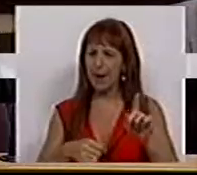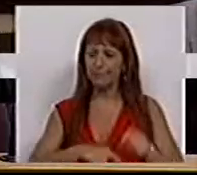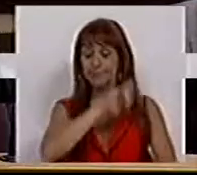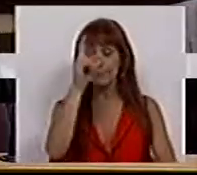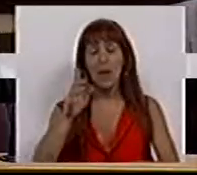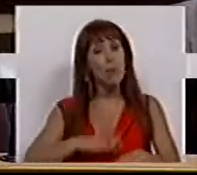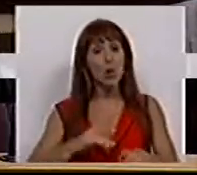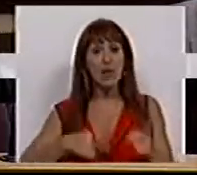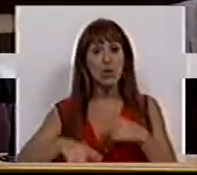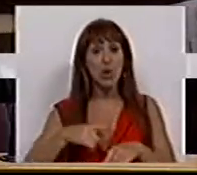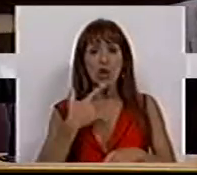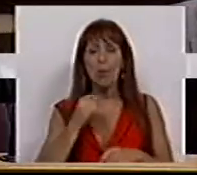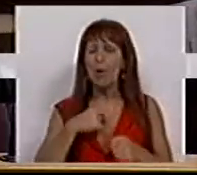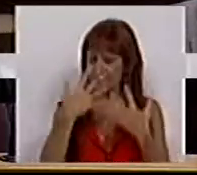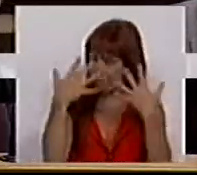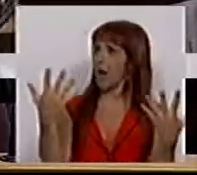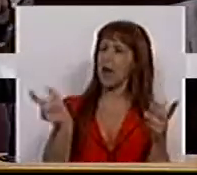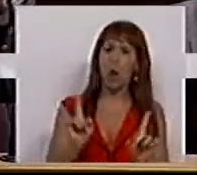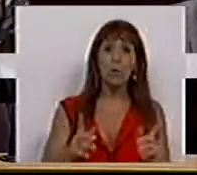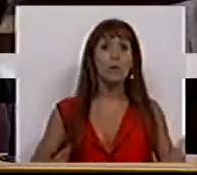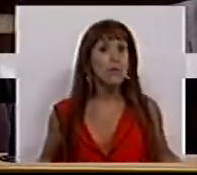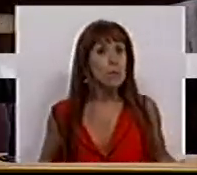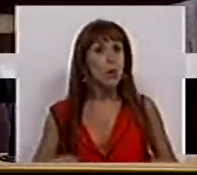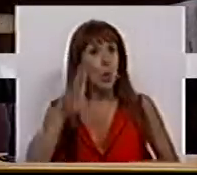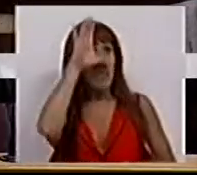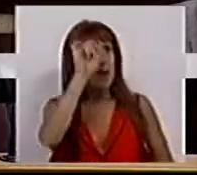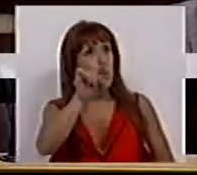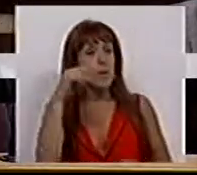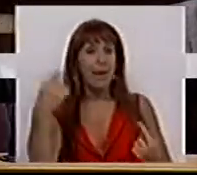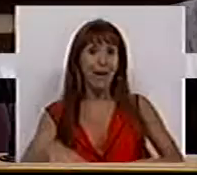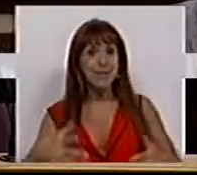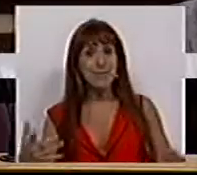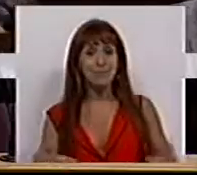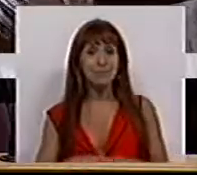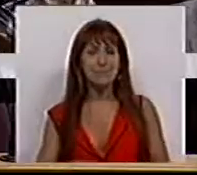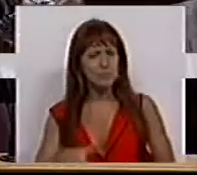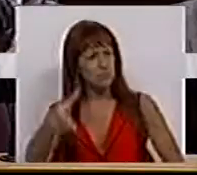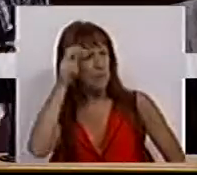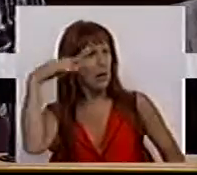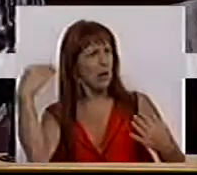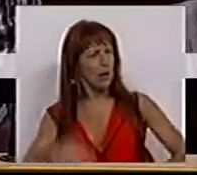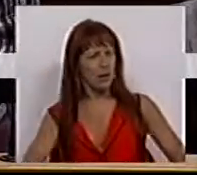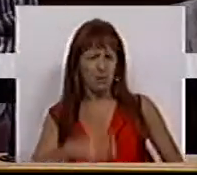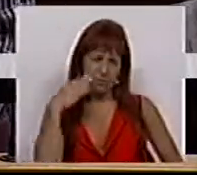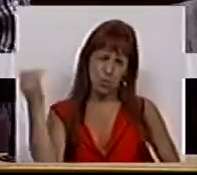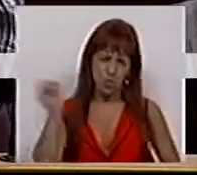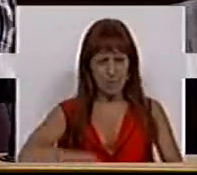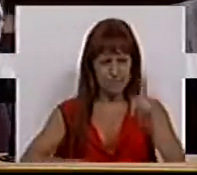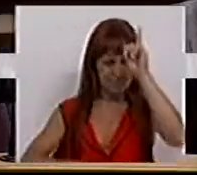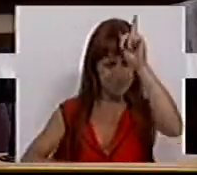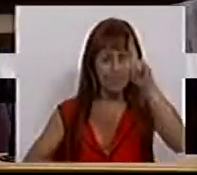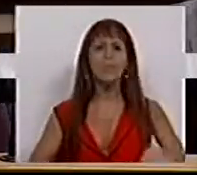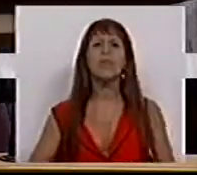E, por isso, não nos podemos espantar que este Governo tenha tido a ousadia, é bom lembrarmos isso aqui,